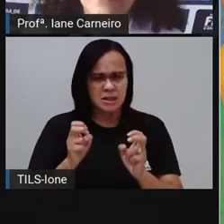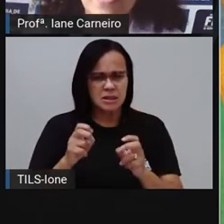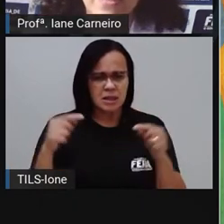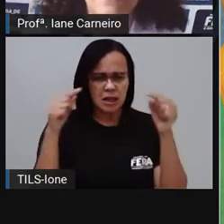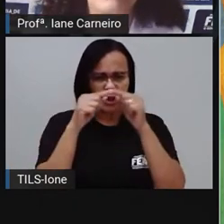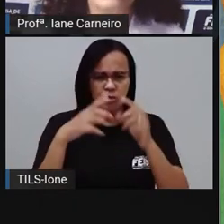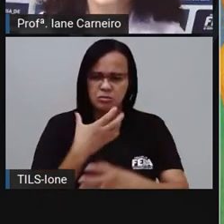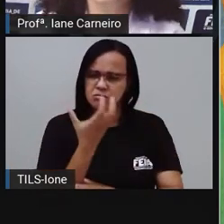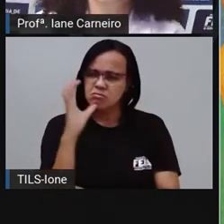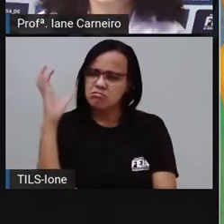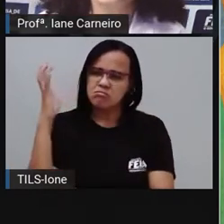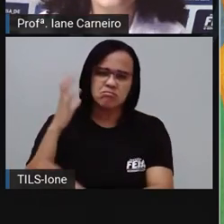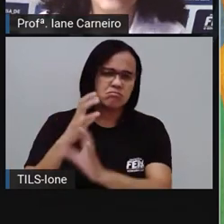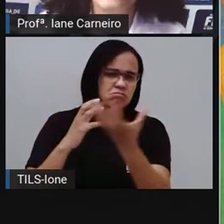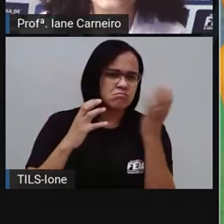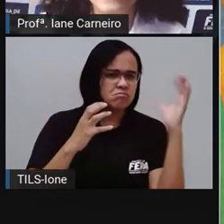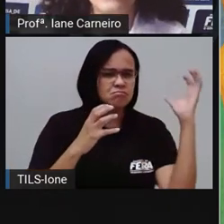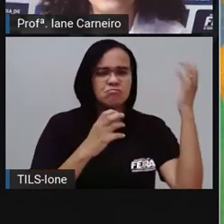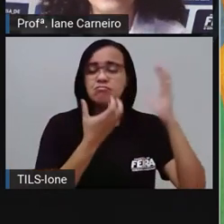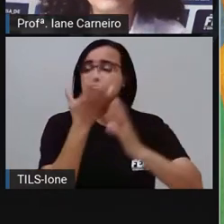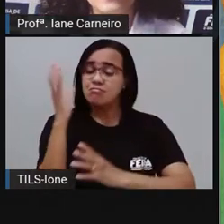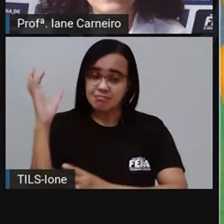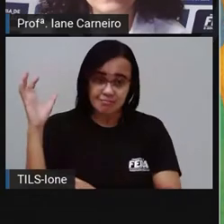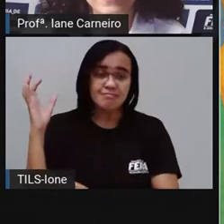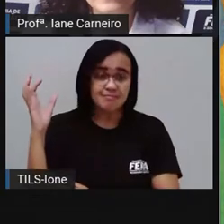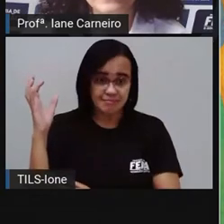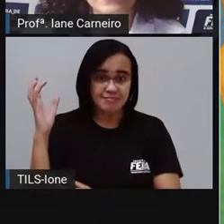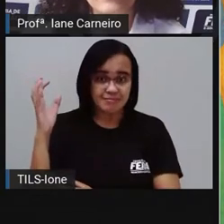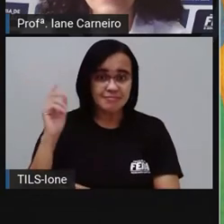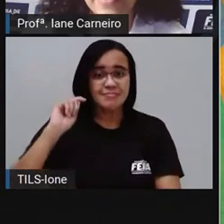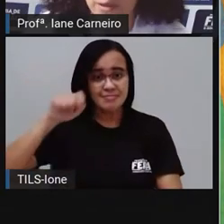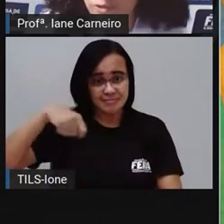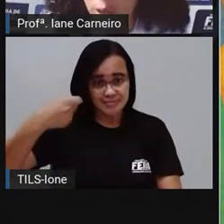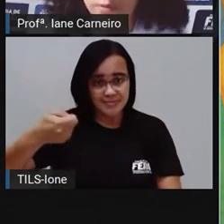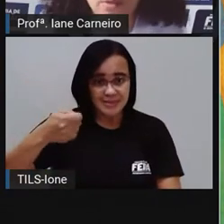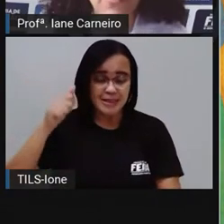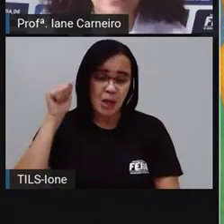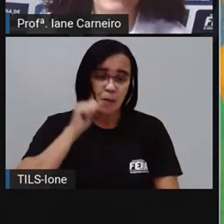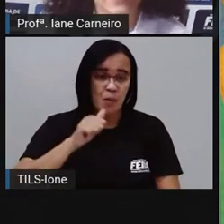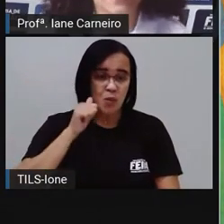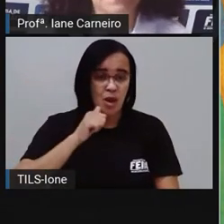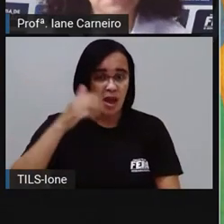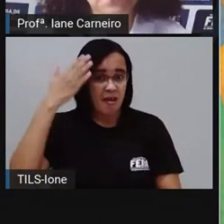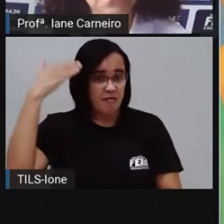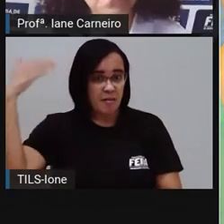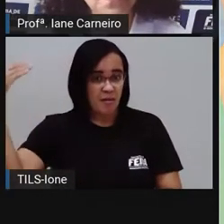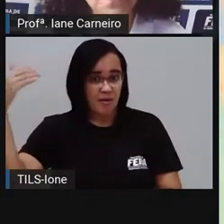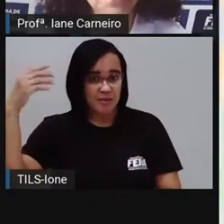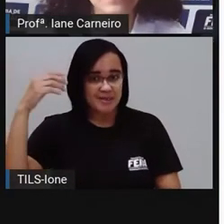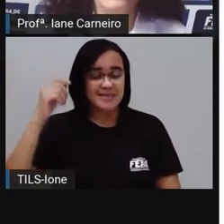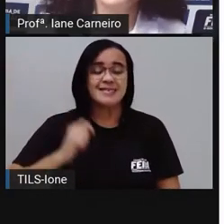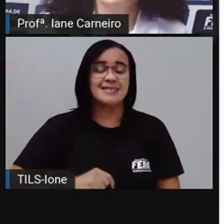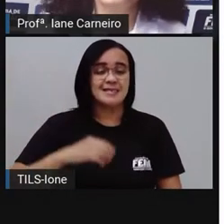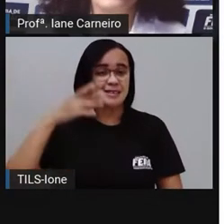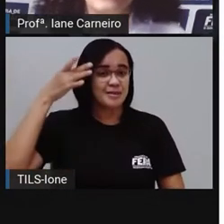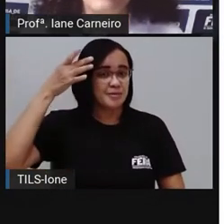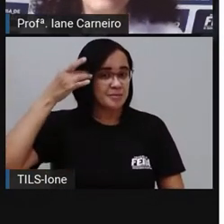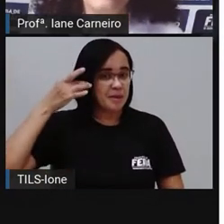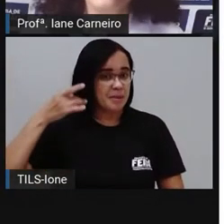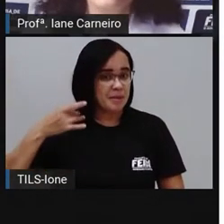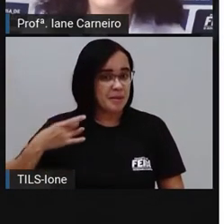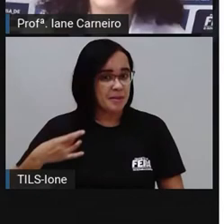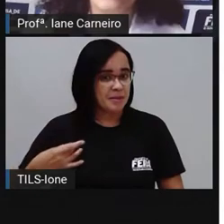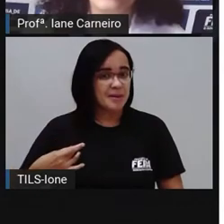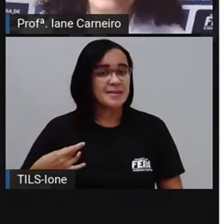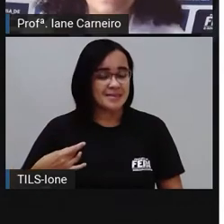brasileira. Então, essa é a obra de Tarsila do Amaral. Já ouviram falar dela? Então, aqui a